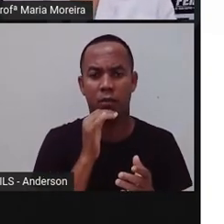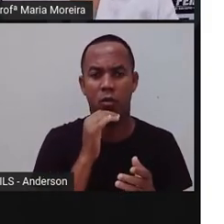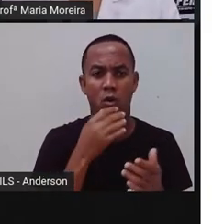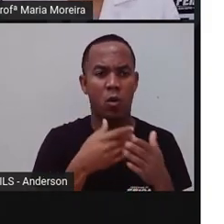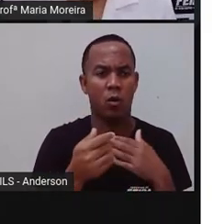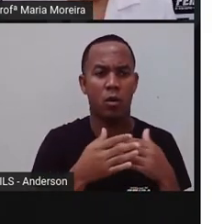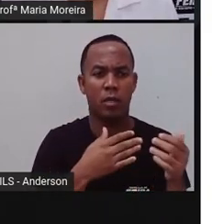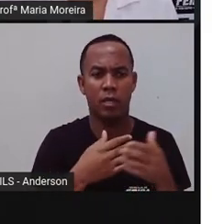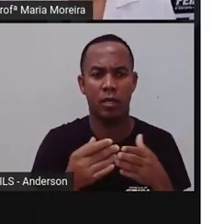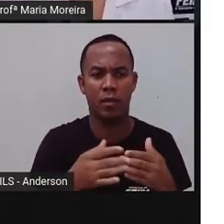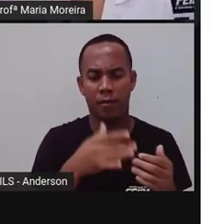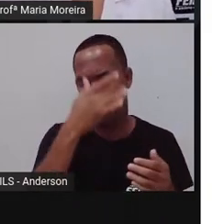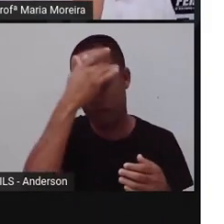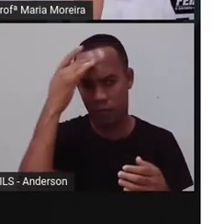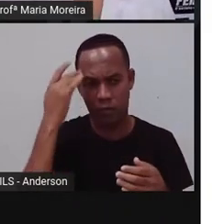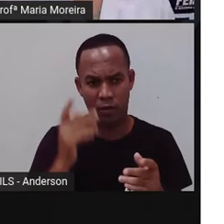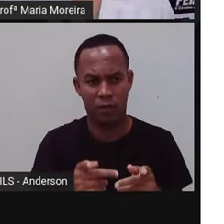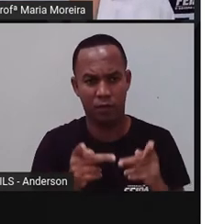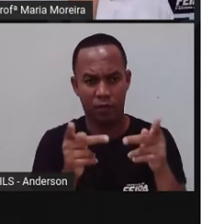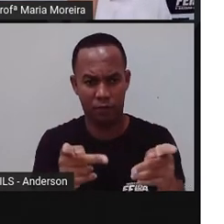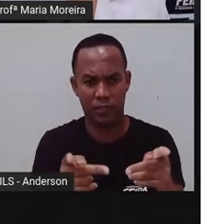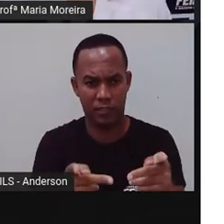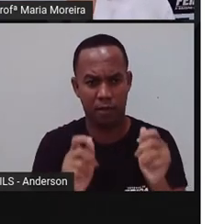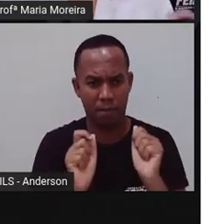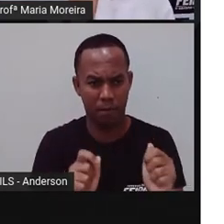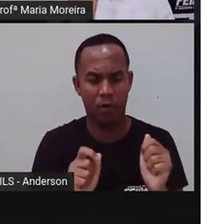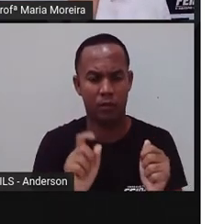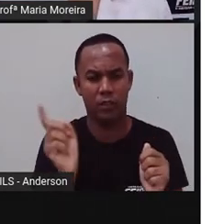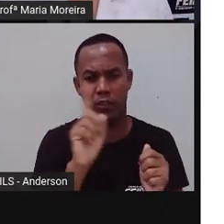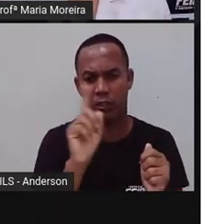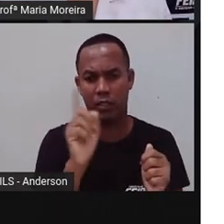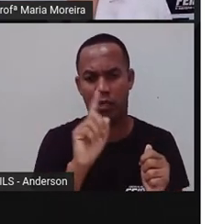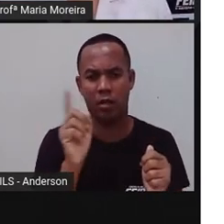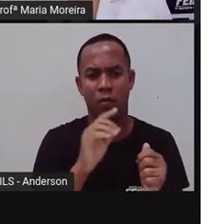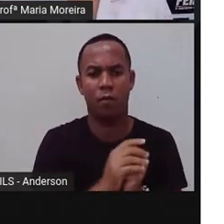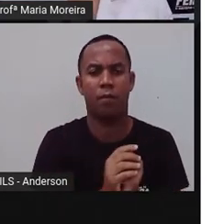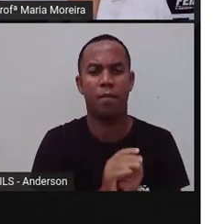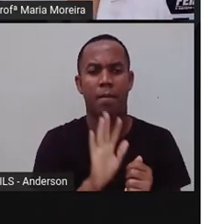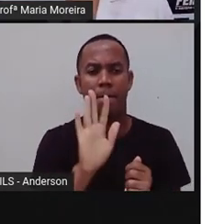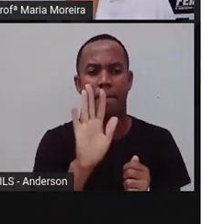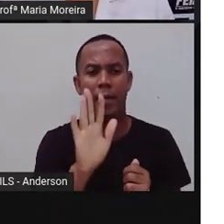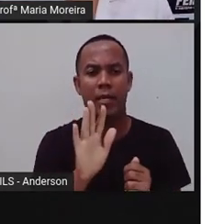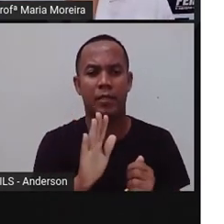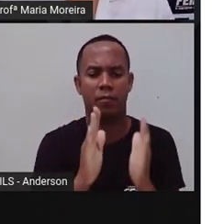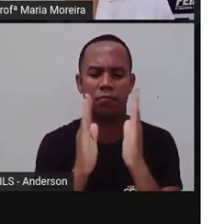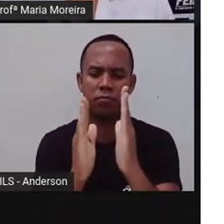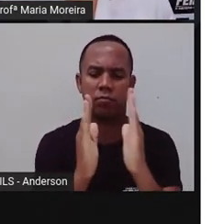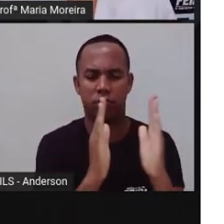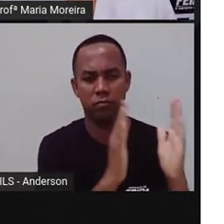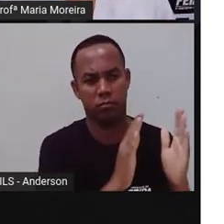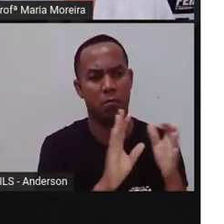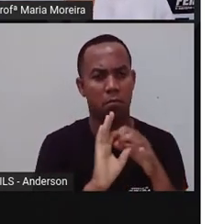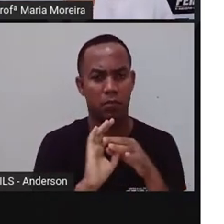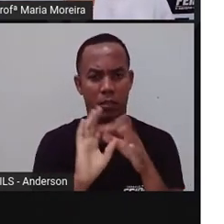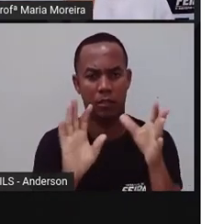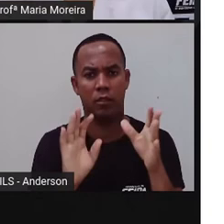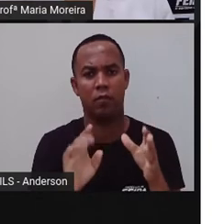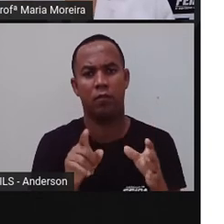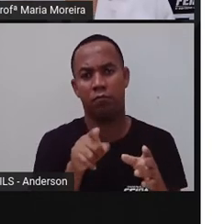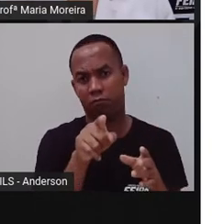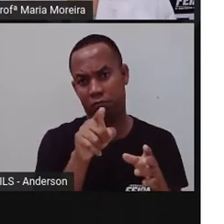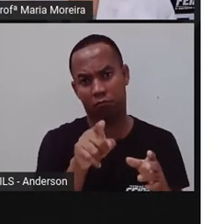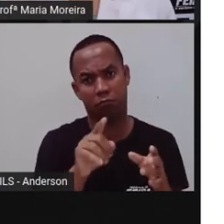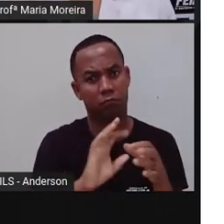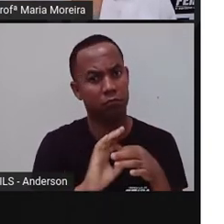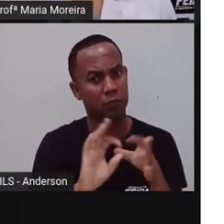um entra, sai, tá tudo certo. Pois, tanto a biblioteca como o museu são espaços públicos, não isso? Essa foto aqui,